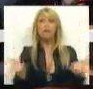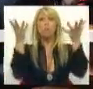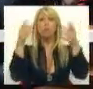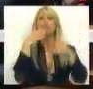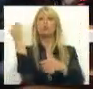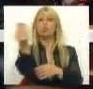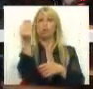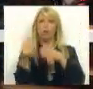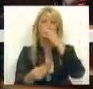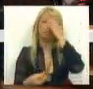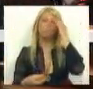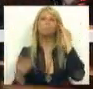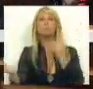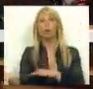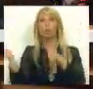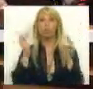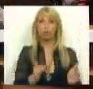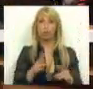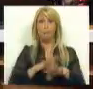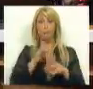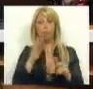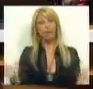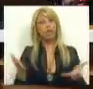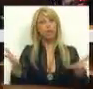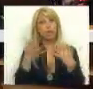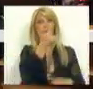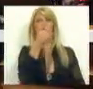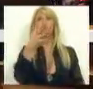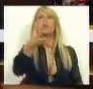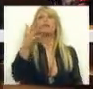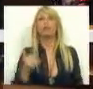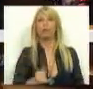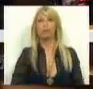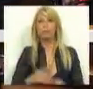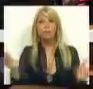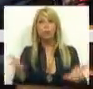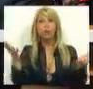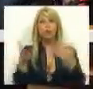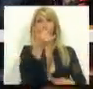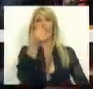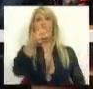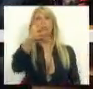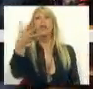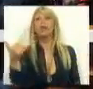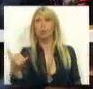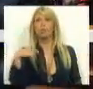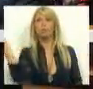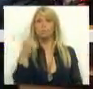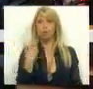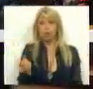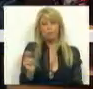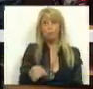Por outro lado, em matéria do estímulo 2012. Em matéria do estímulo 2012, nós viemos dizer